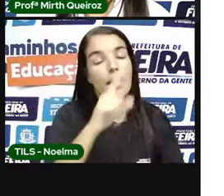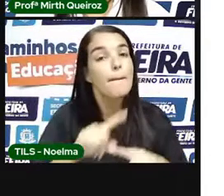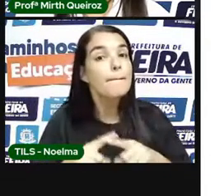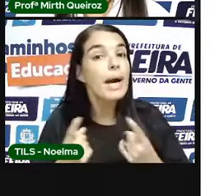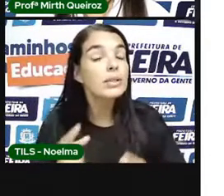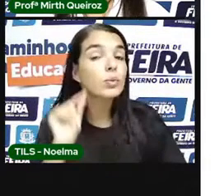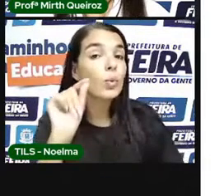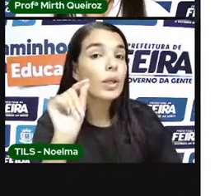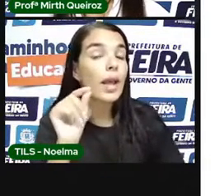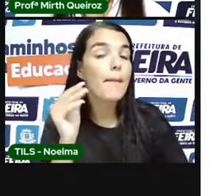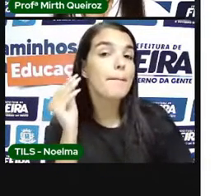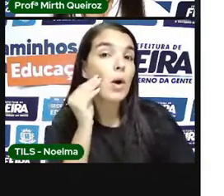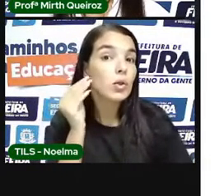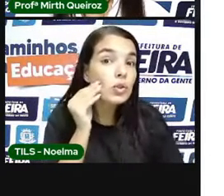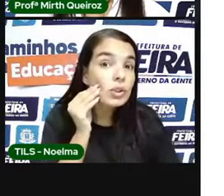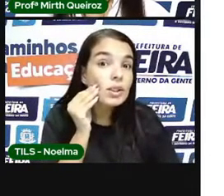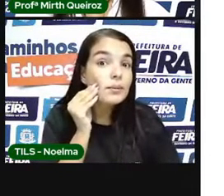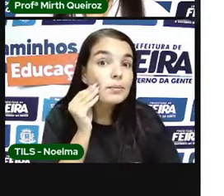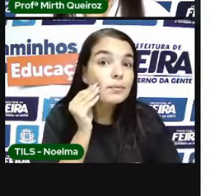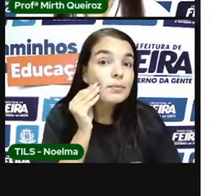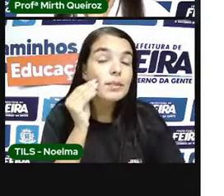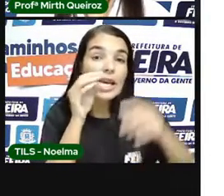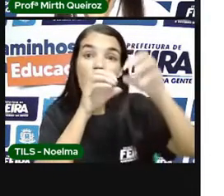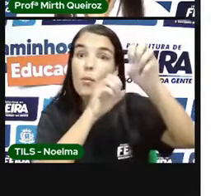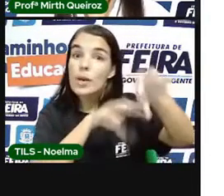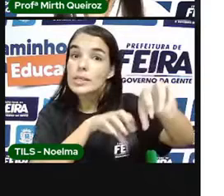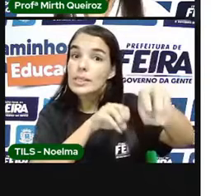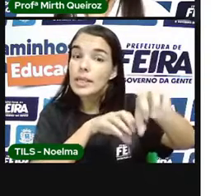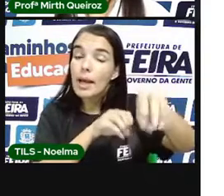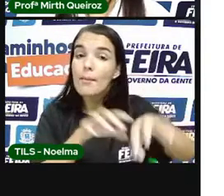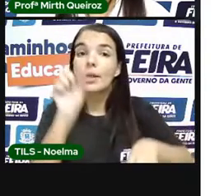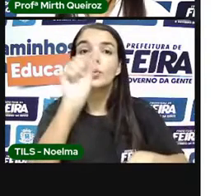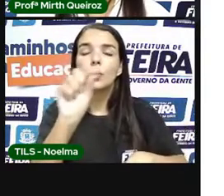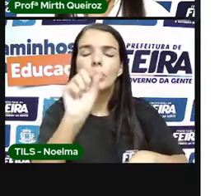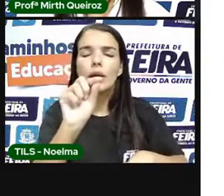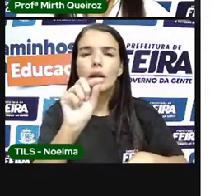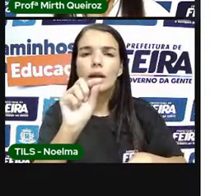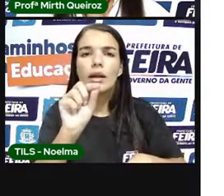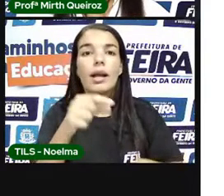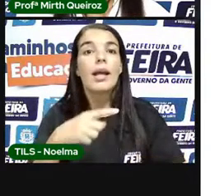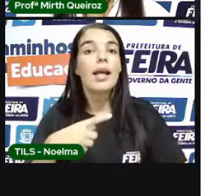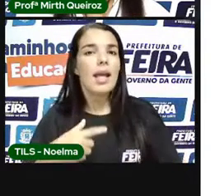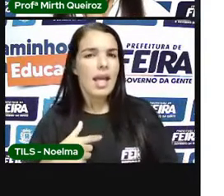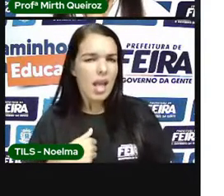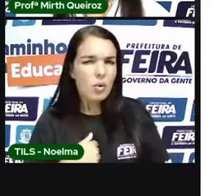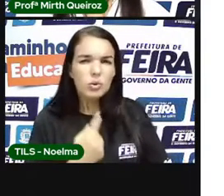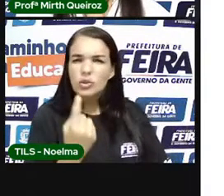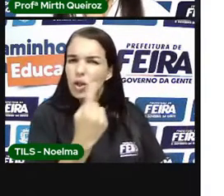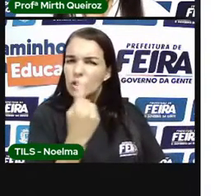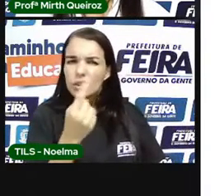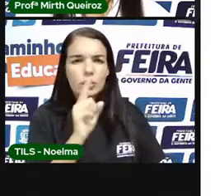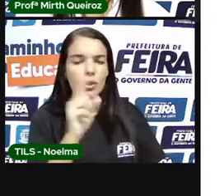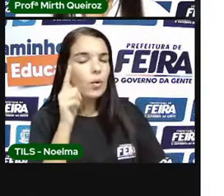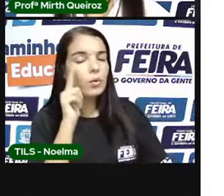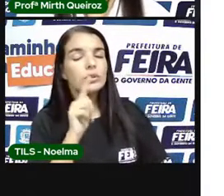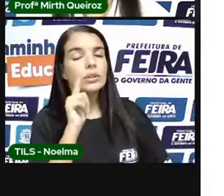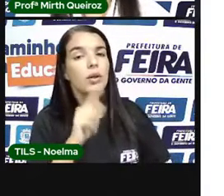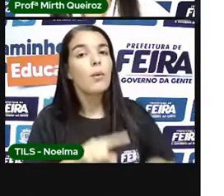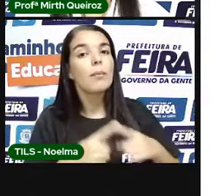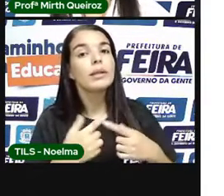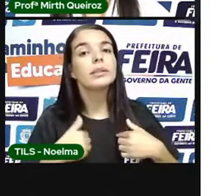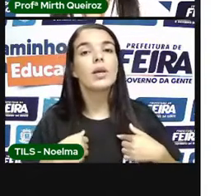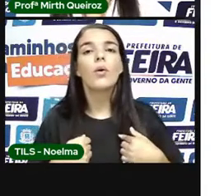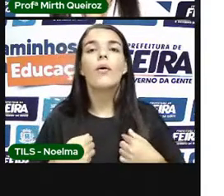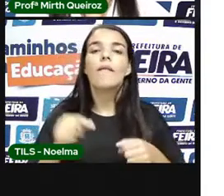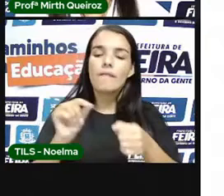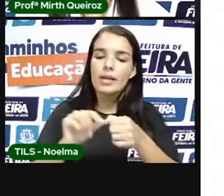lição para o leão Que possa ser que ele sozinho não consiga Mas ele está fazendo a parte